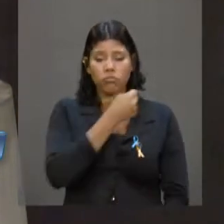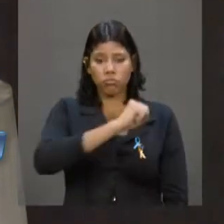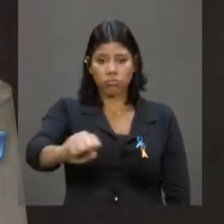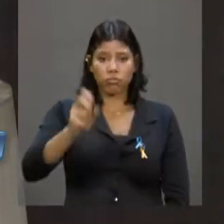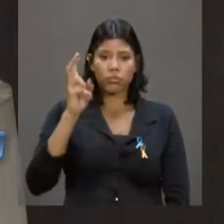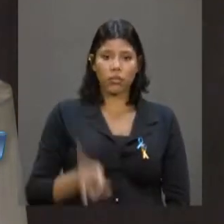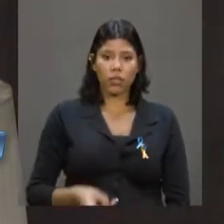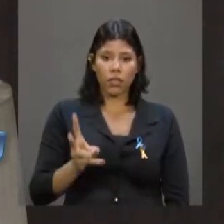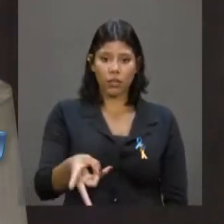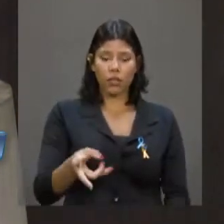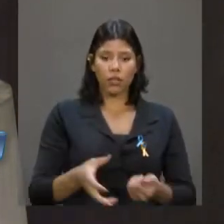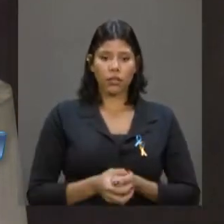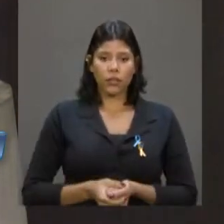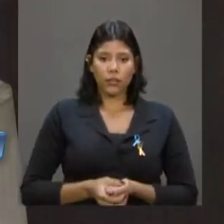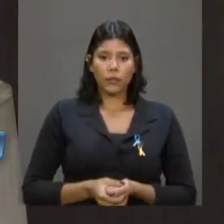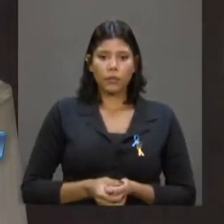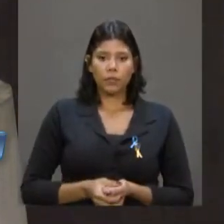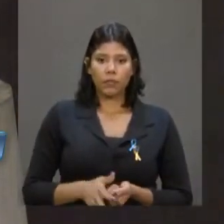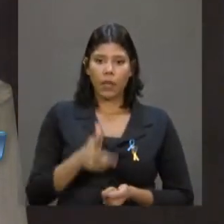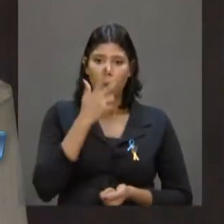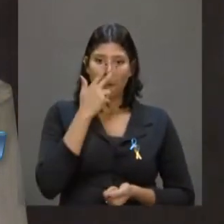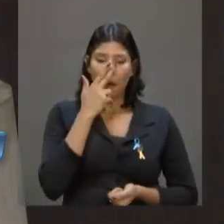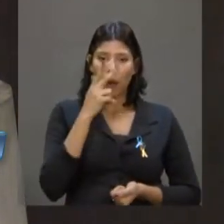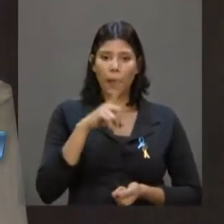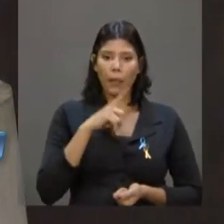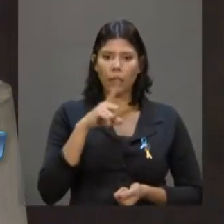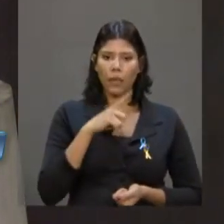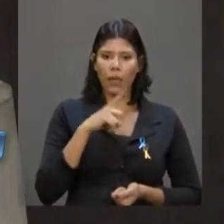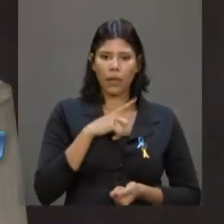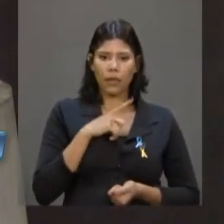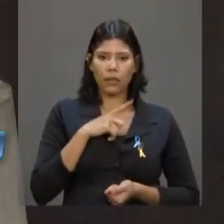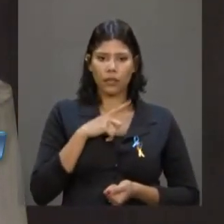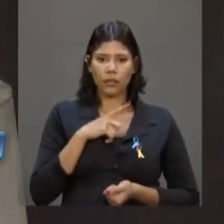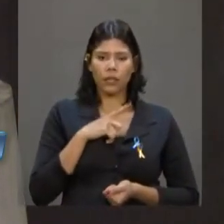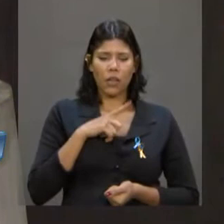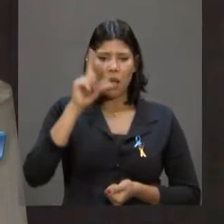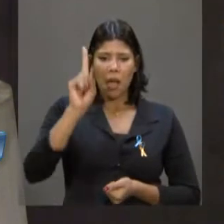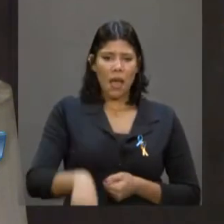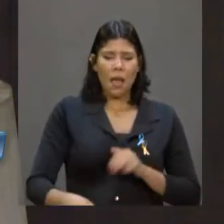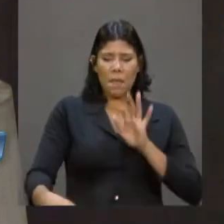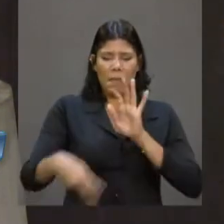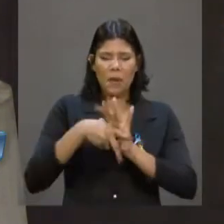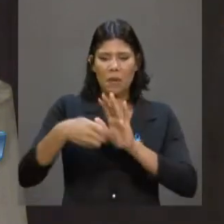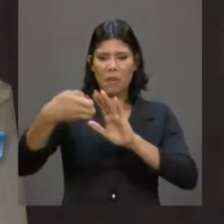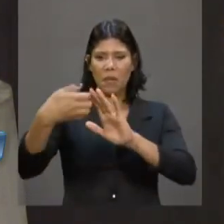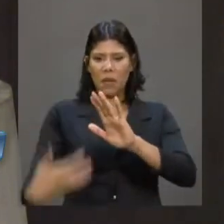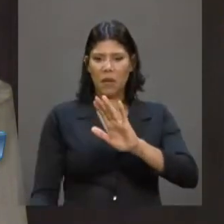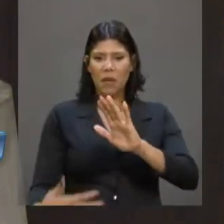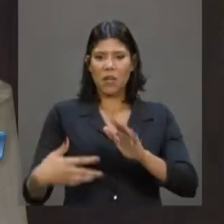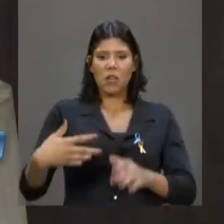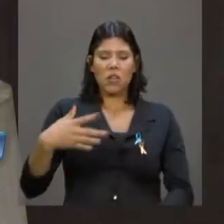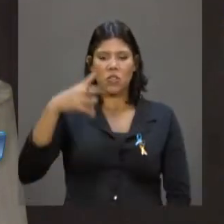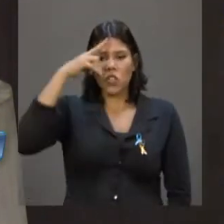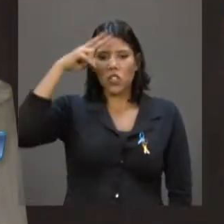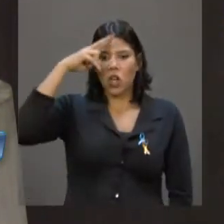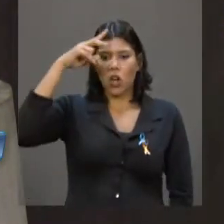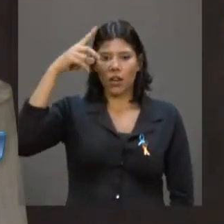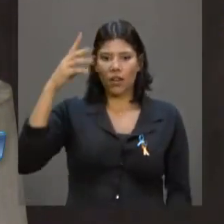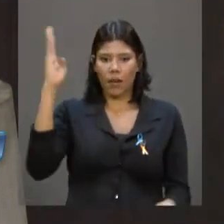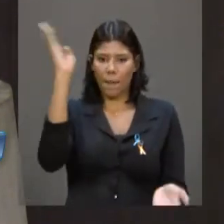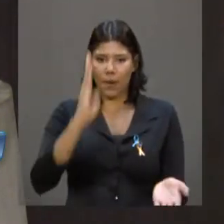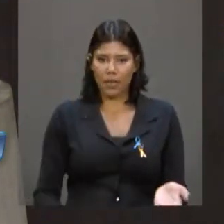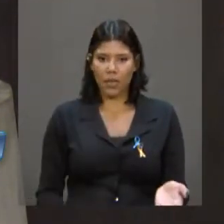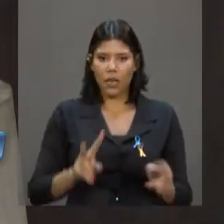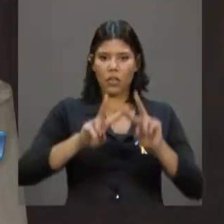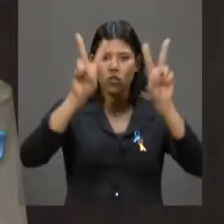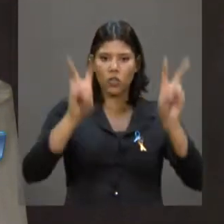Se faz um, se gera uma fantasmagoria, isso é típico da história política brasileira em torno do tema